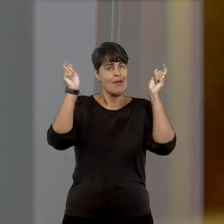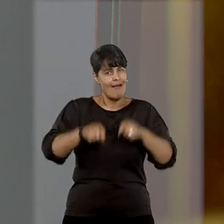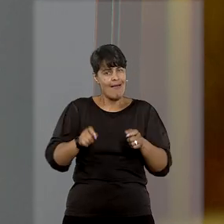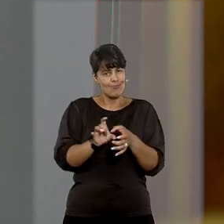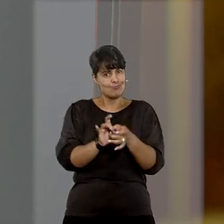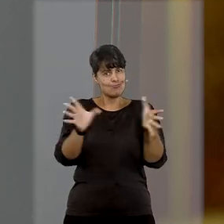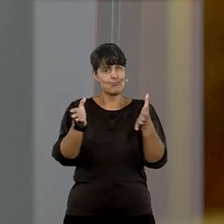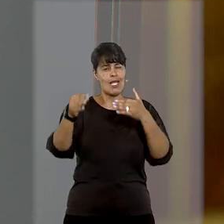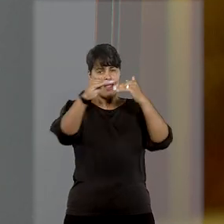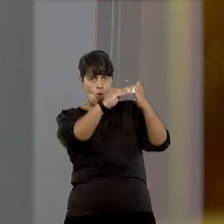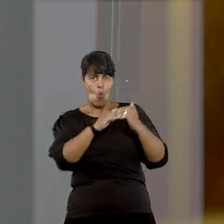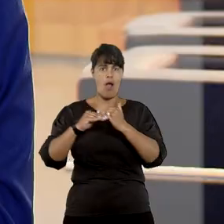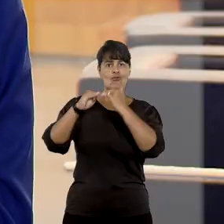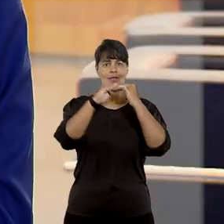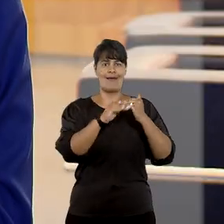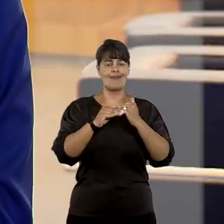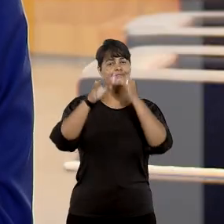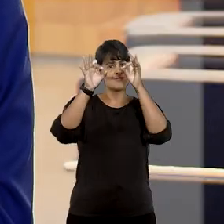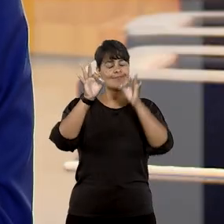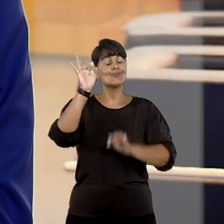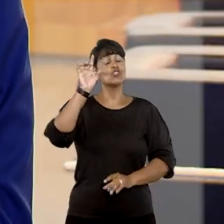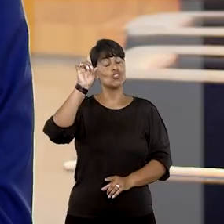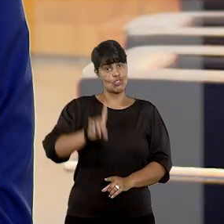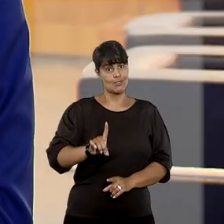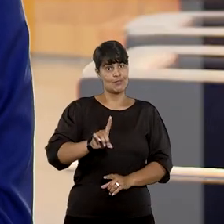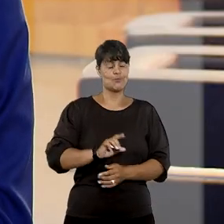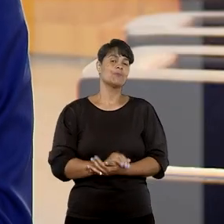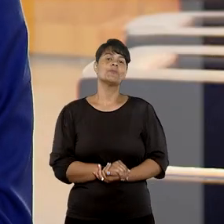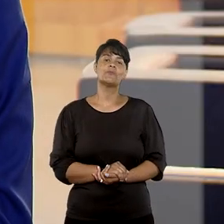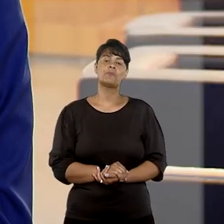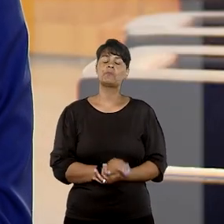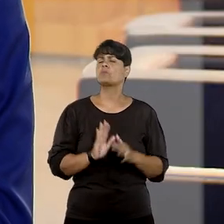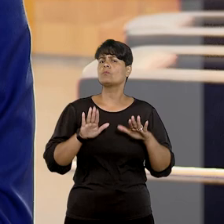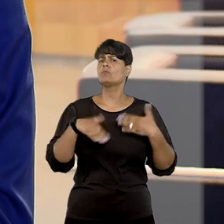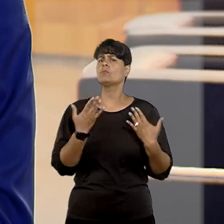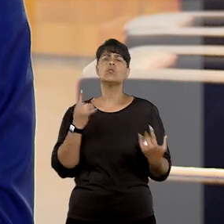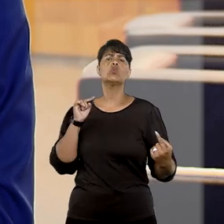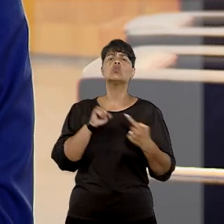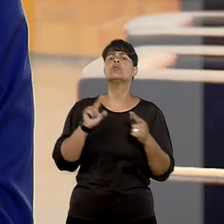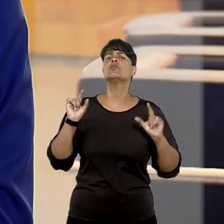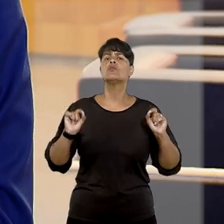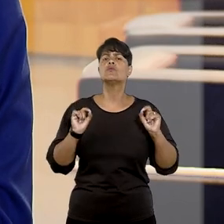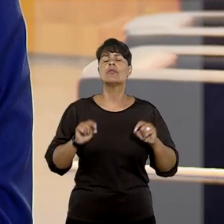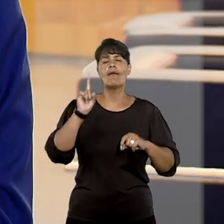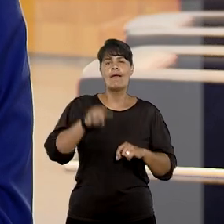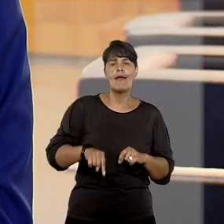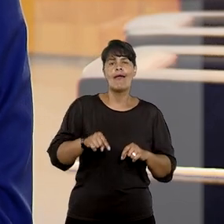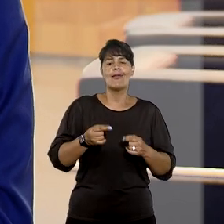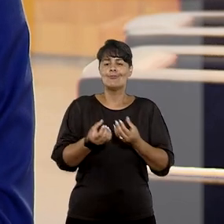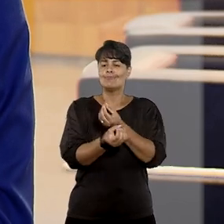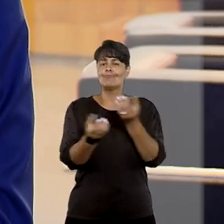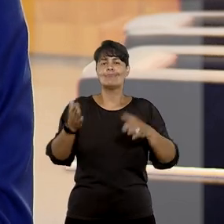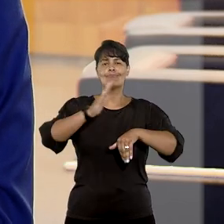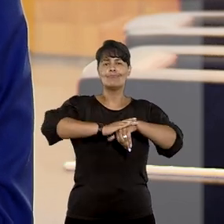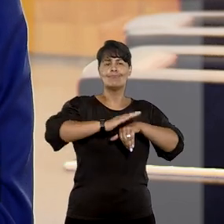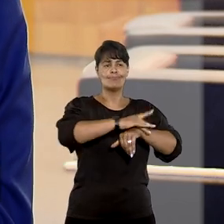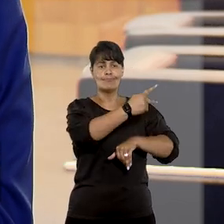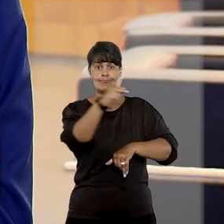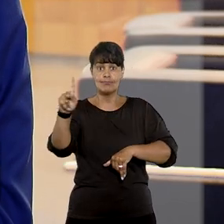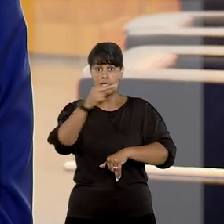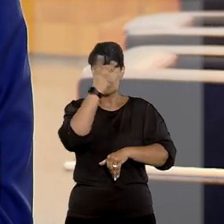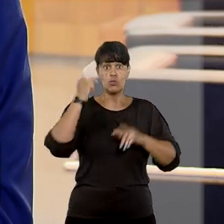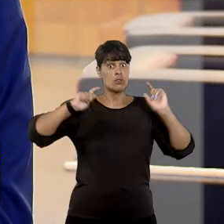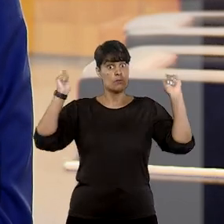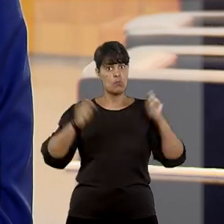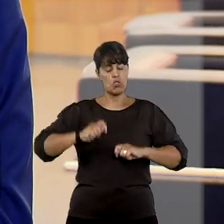igualdade de direitos. A estratégia é fornecer a essas pessoas acessibilidade e autonomia, para